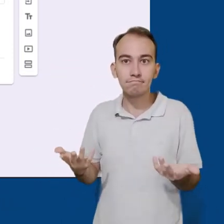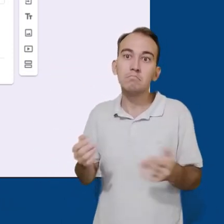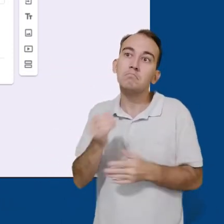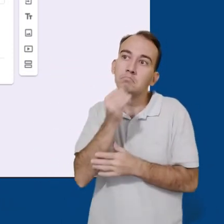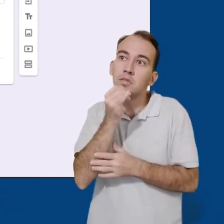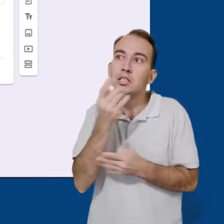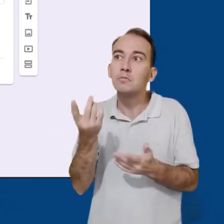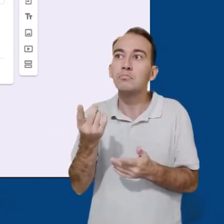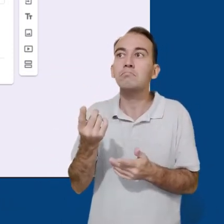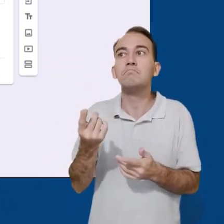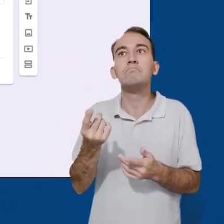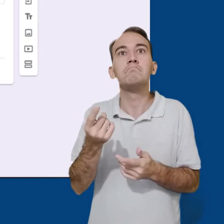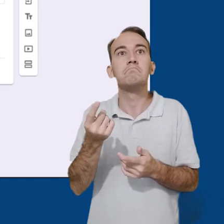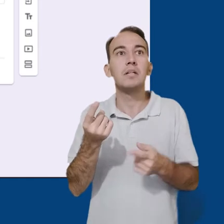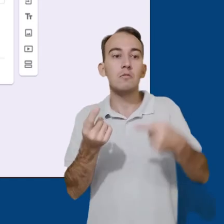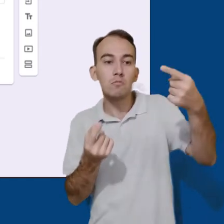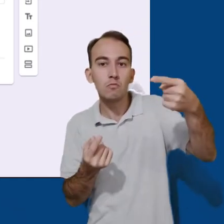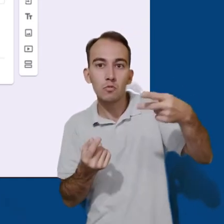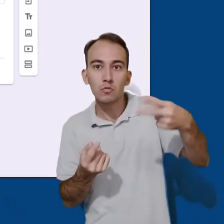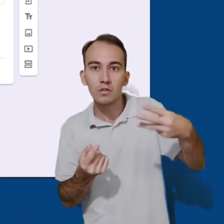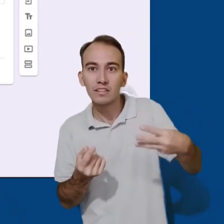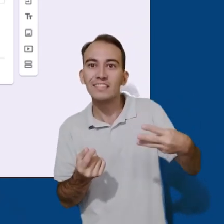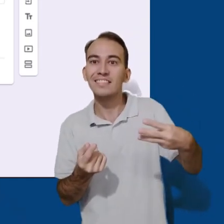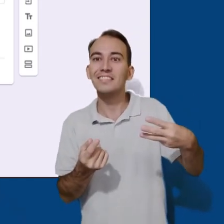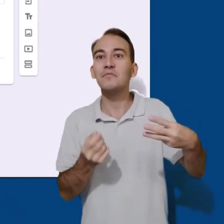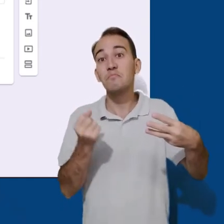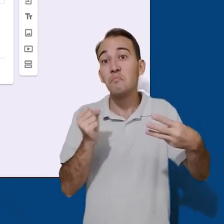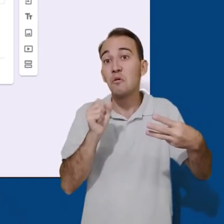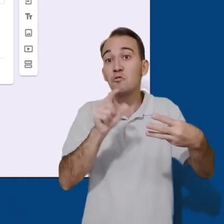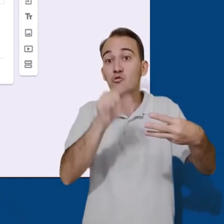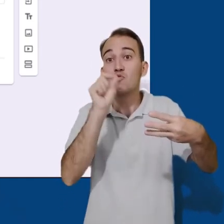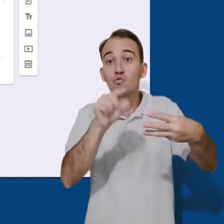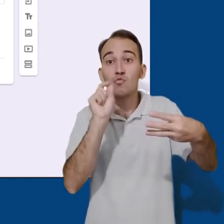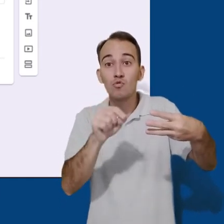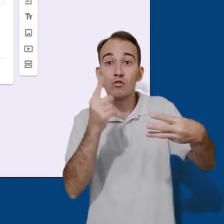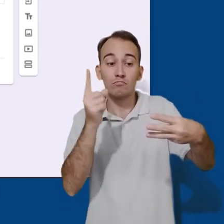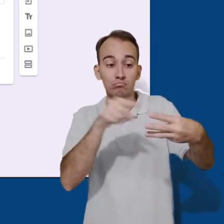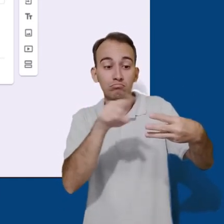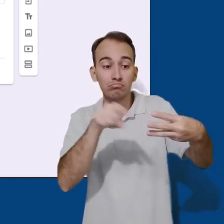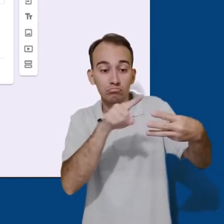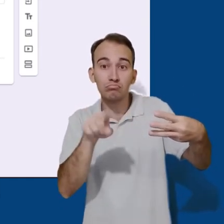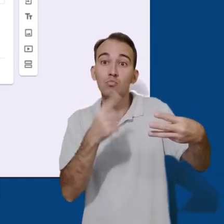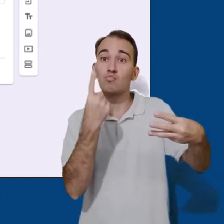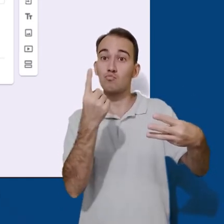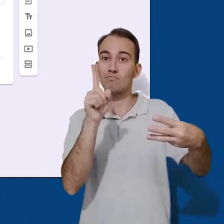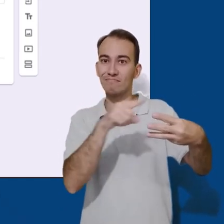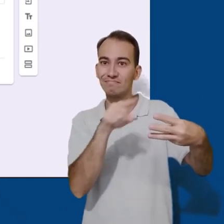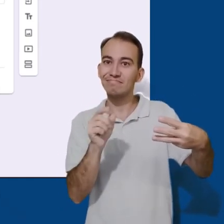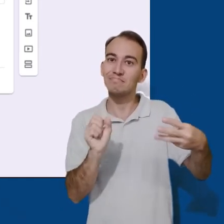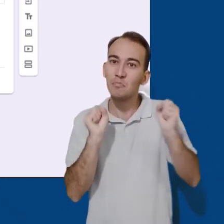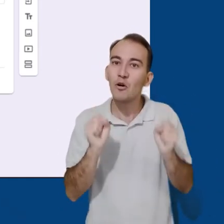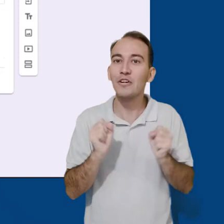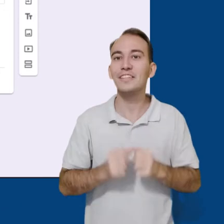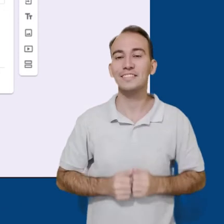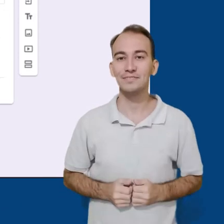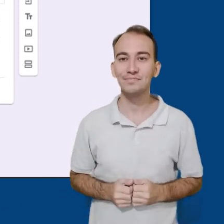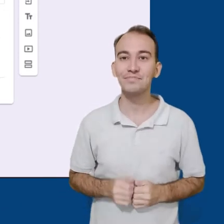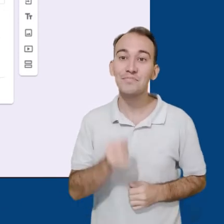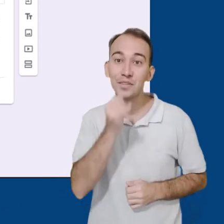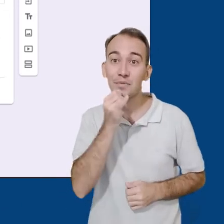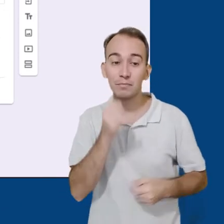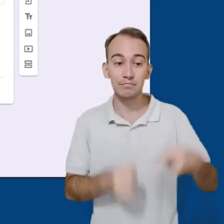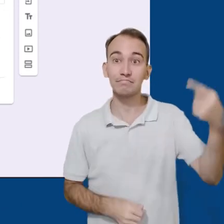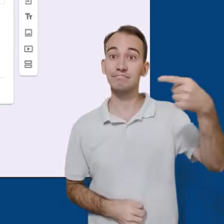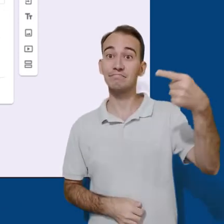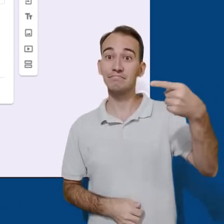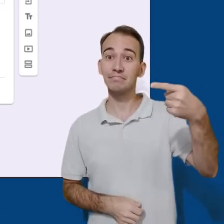Como padrão, a primeira opção de resposta é a múltipla escolha. Para inserirmos alternativas, clicamos na primeira opção